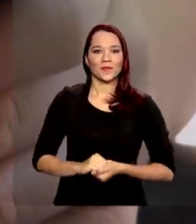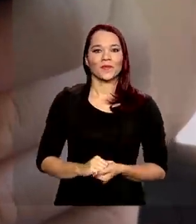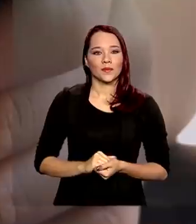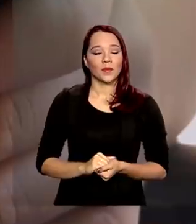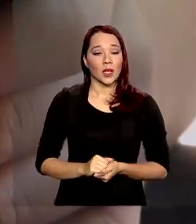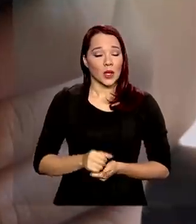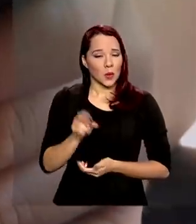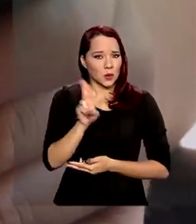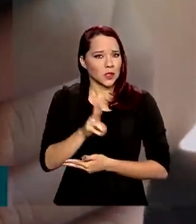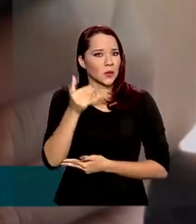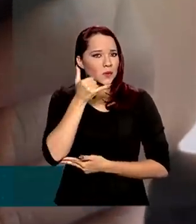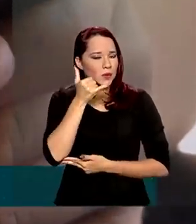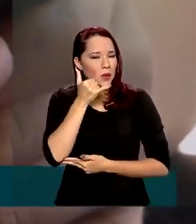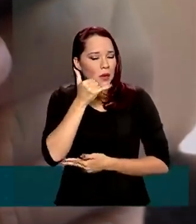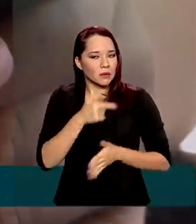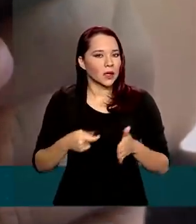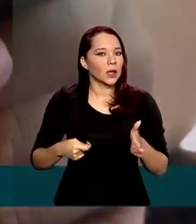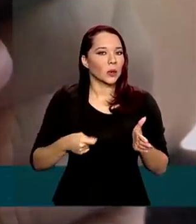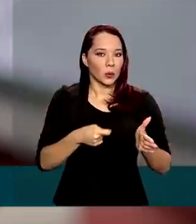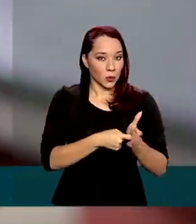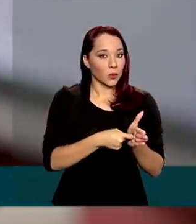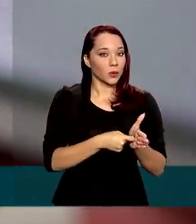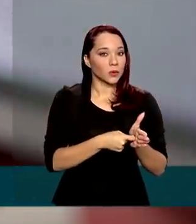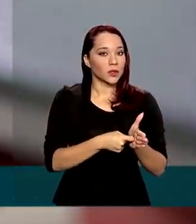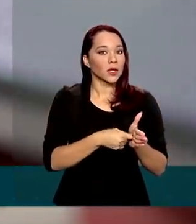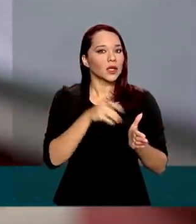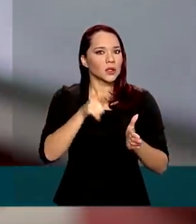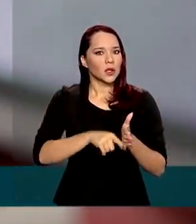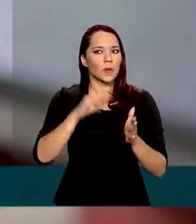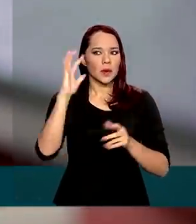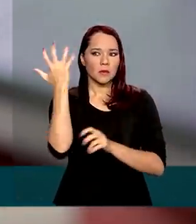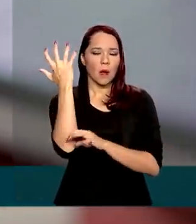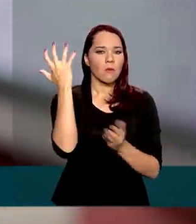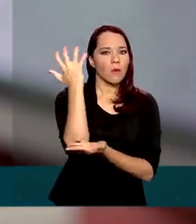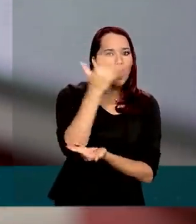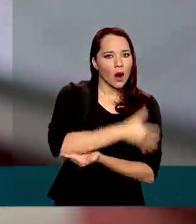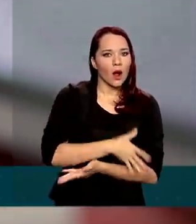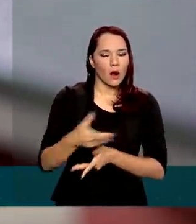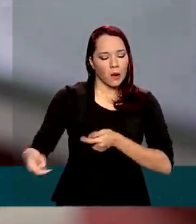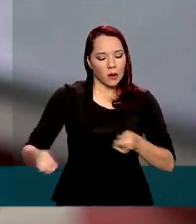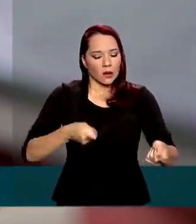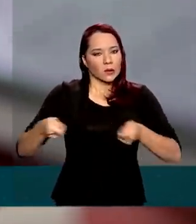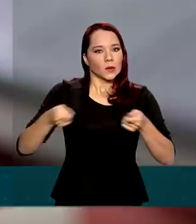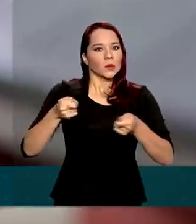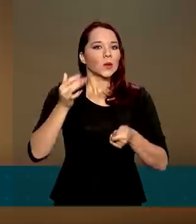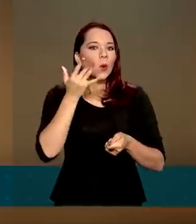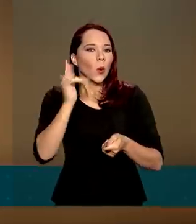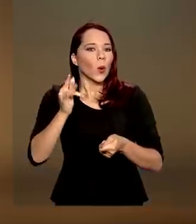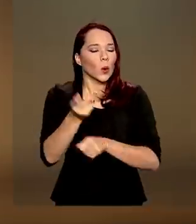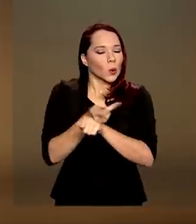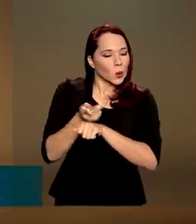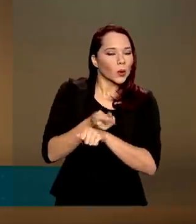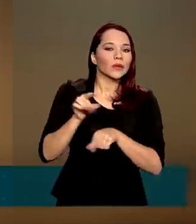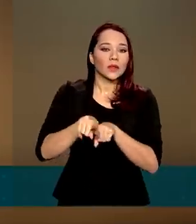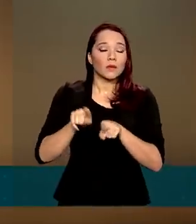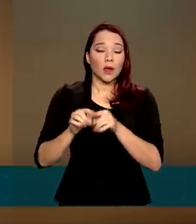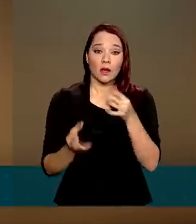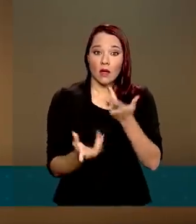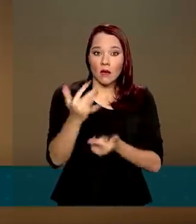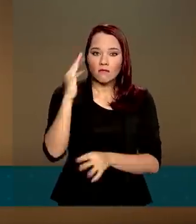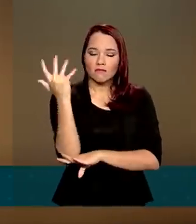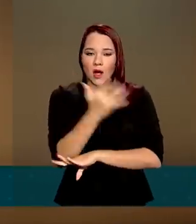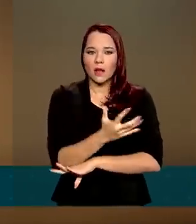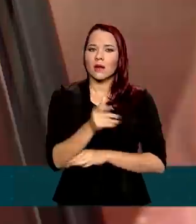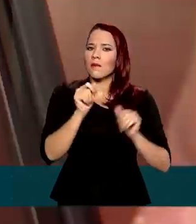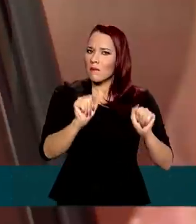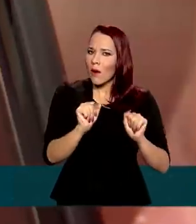Usar o celular para fazer denúncias sobre desmatamento, garimpo e queimadas agora é possível de qualquer lugar